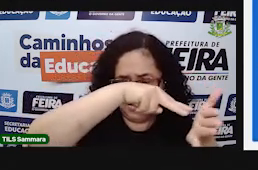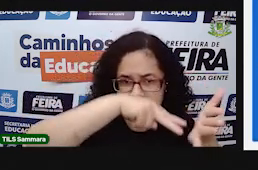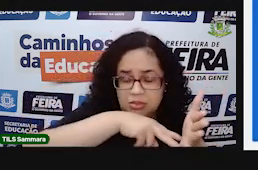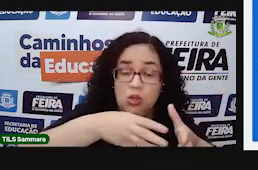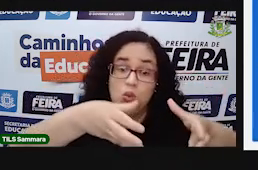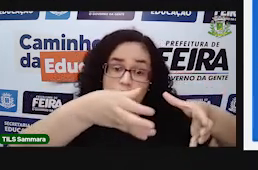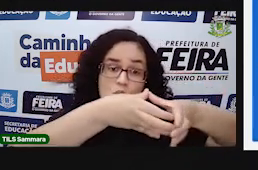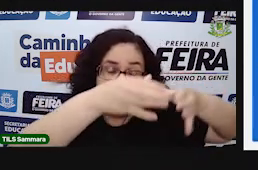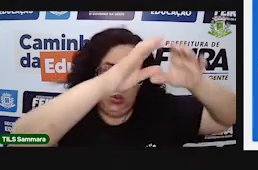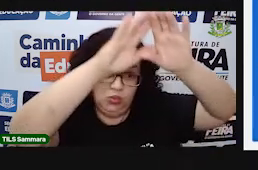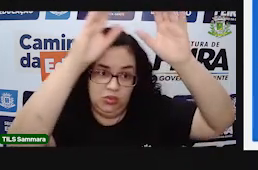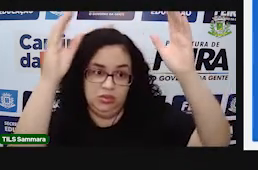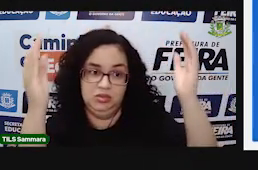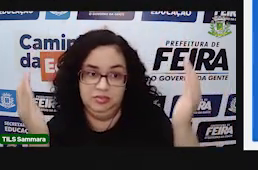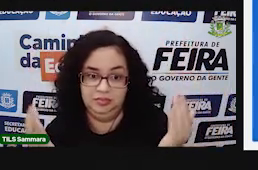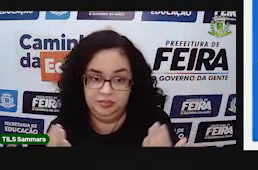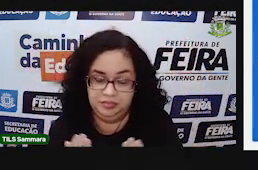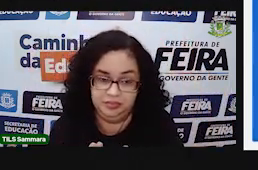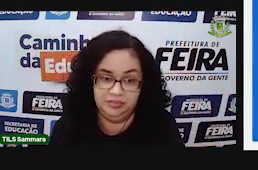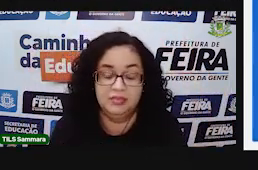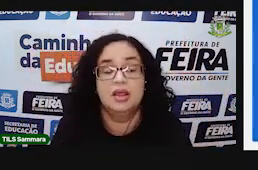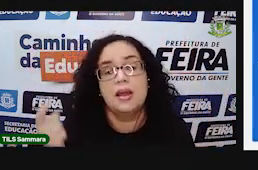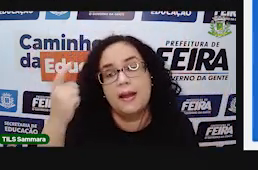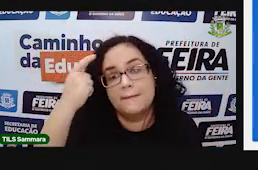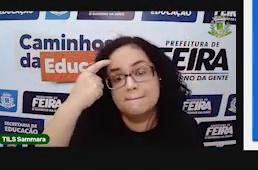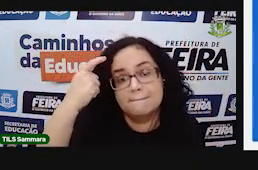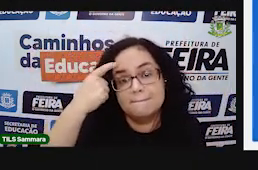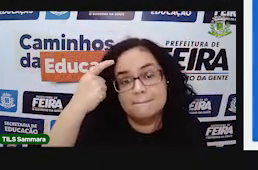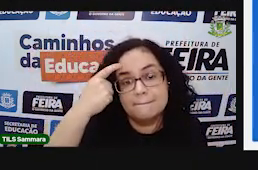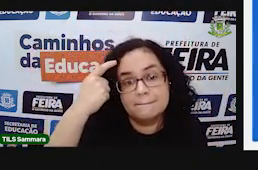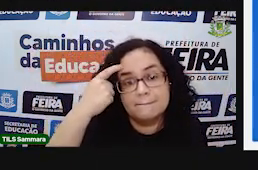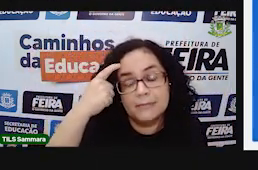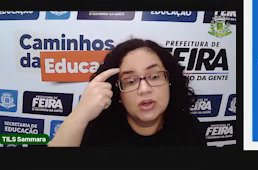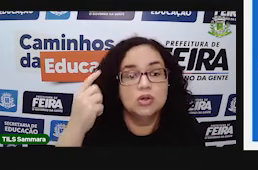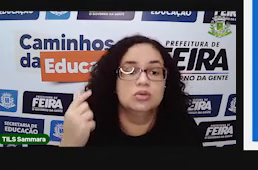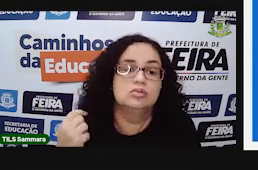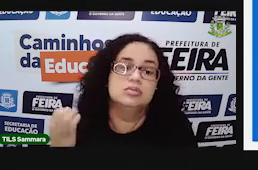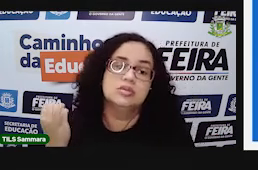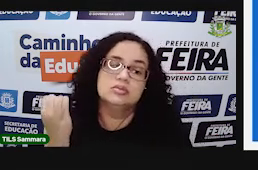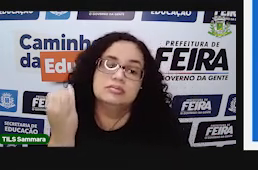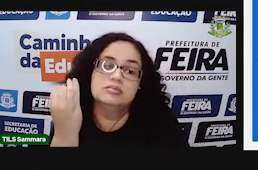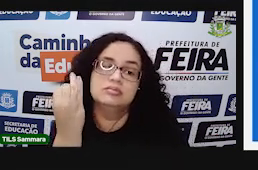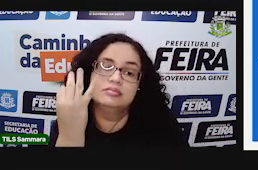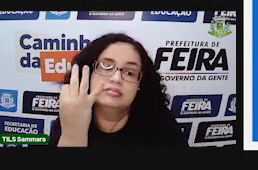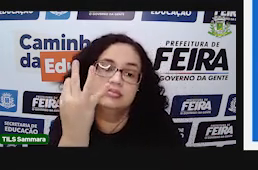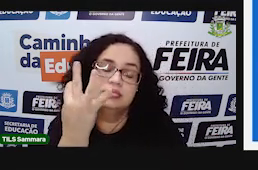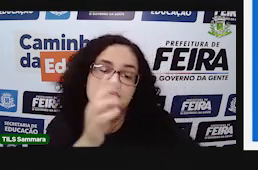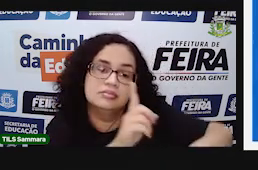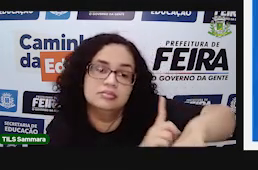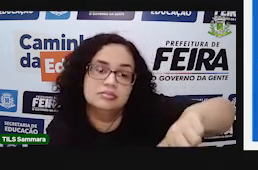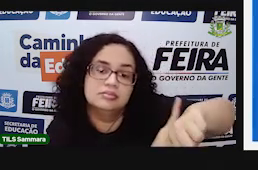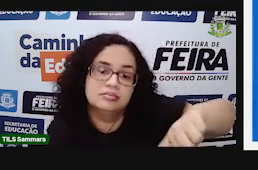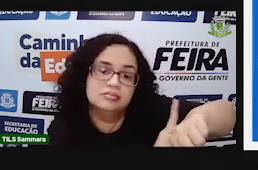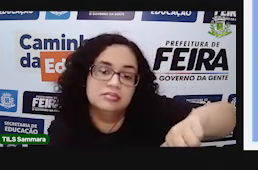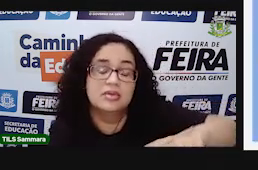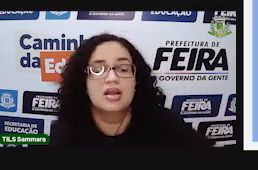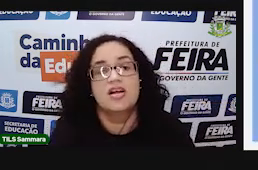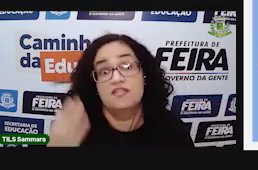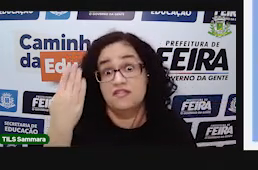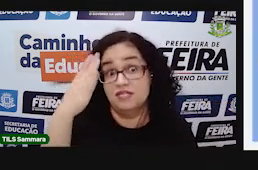O prisma faz parte do grupo dos corpos redondos? Pensa aí rapidinho. Contando o tempo.